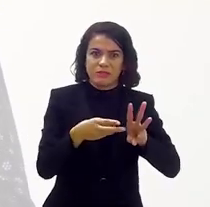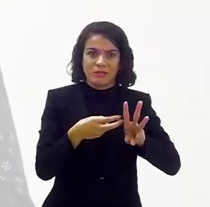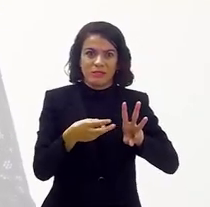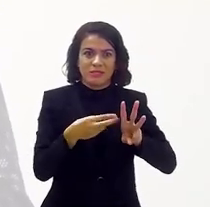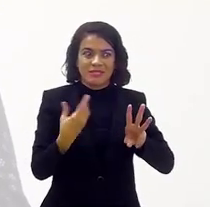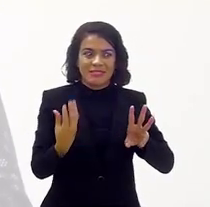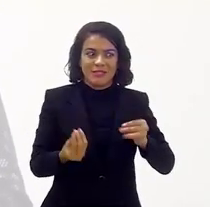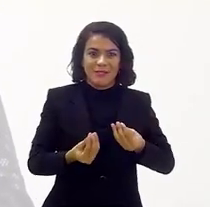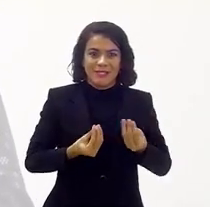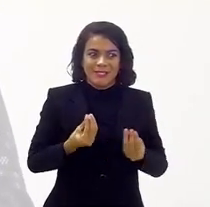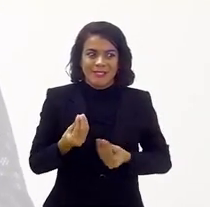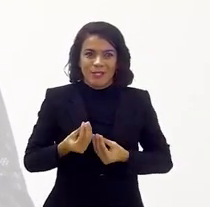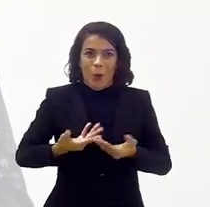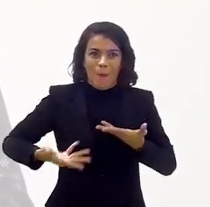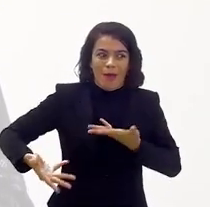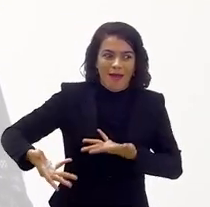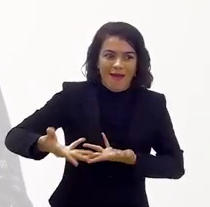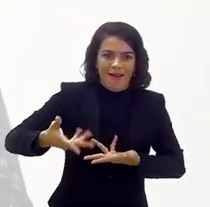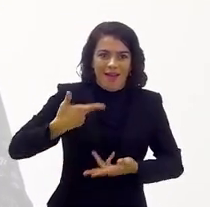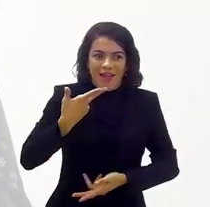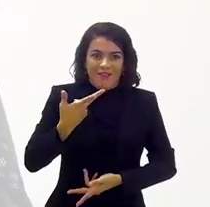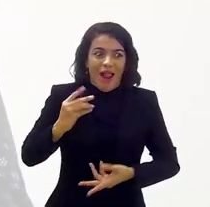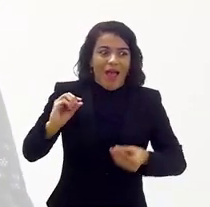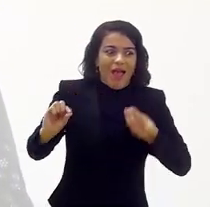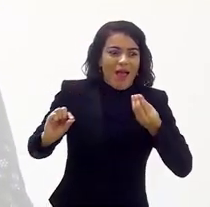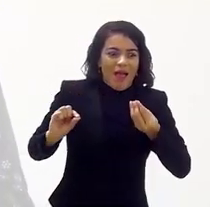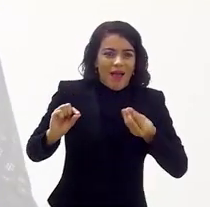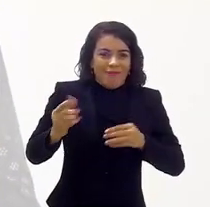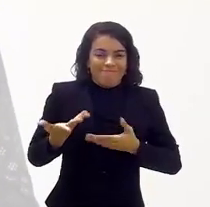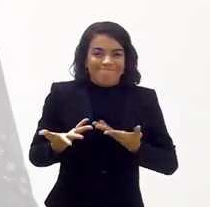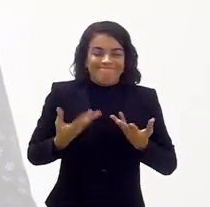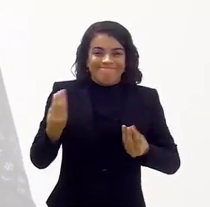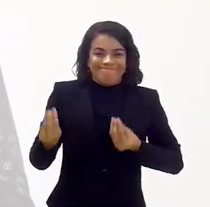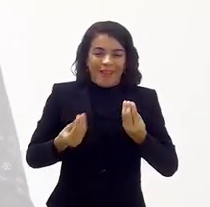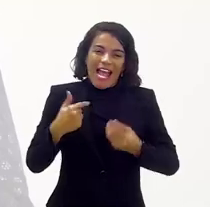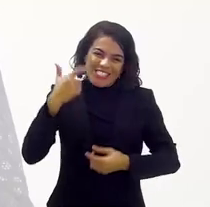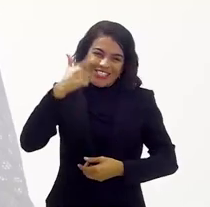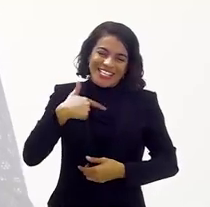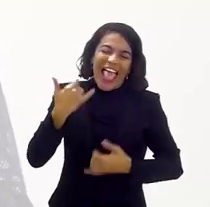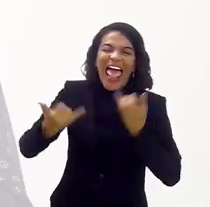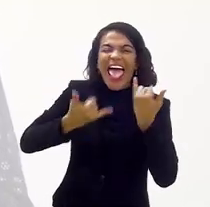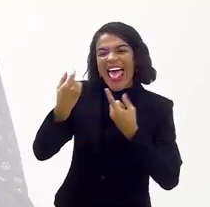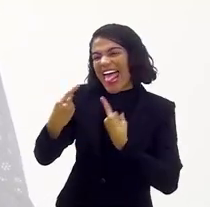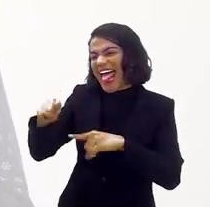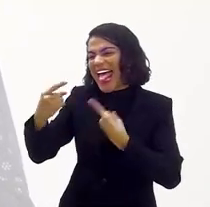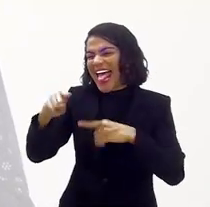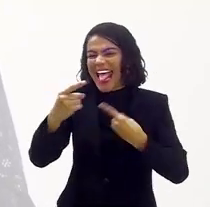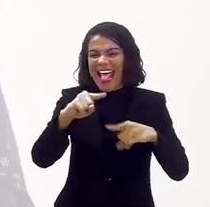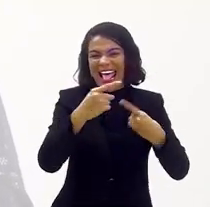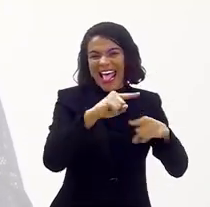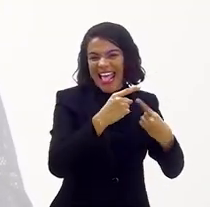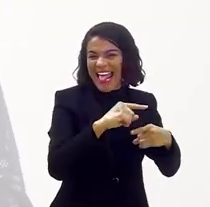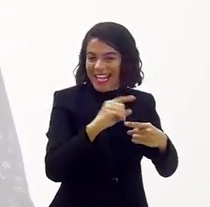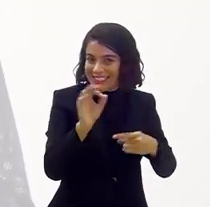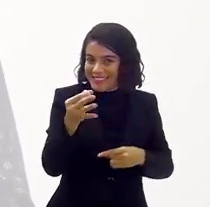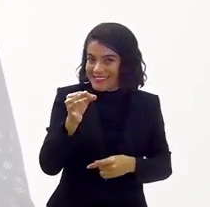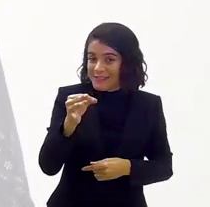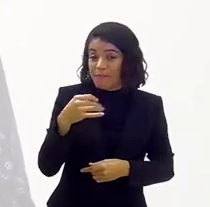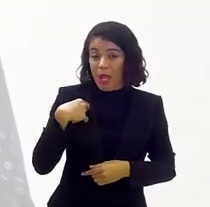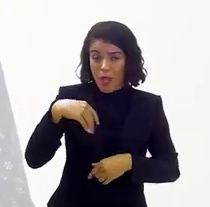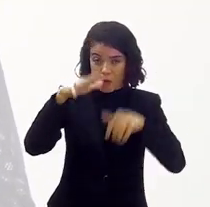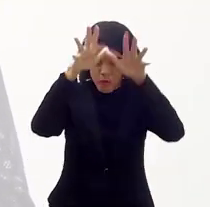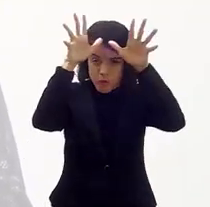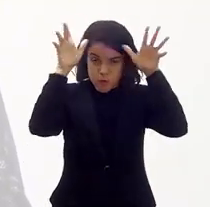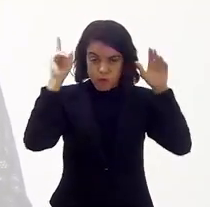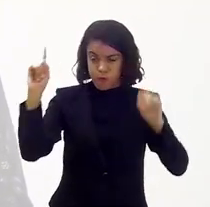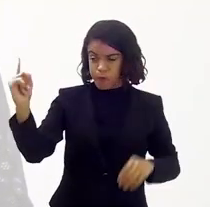delicada, porque eu não sabia como conviver com eles, o que falar, esse modo da gente de brincar, eu ficava meio...